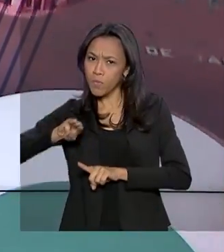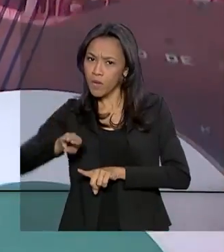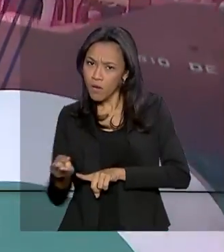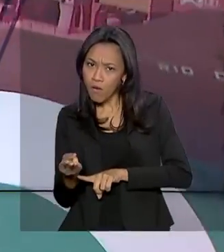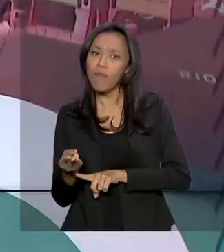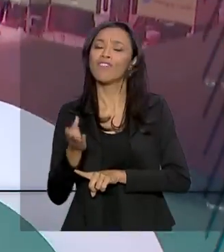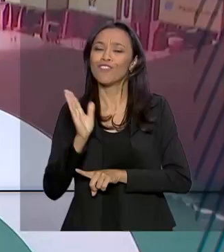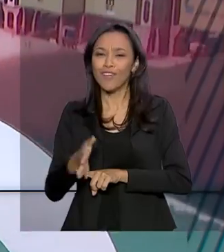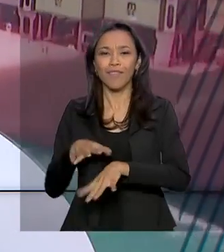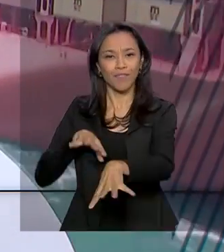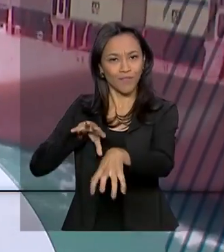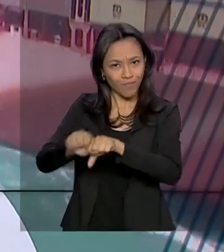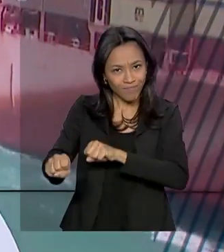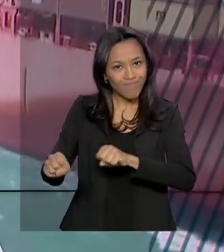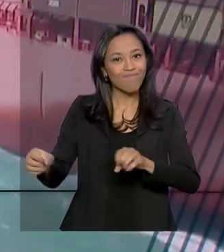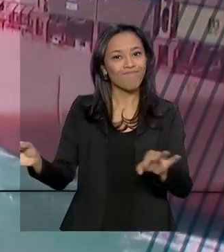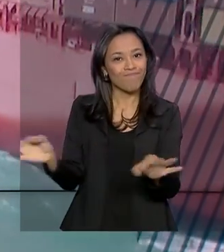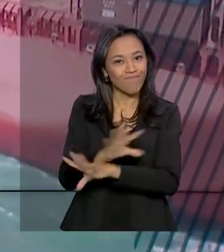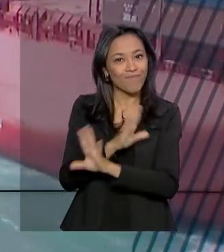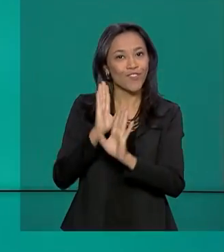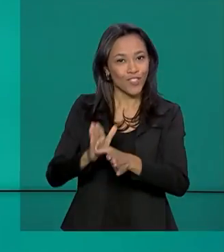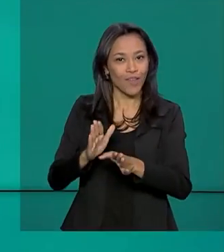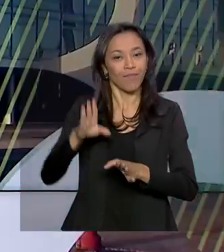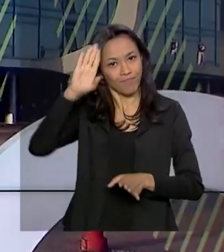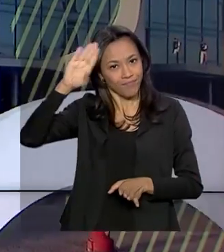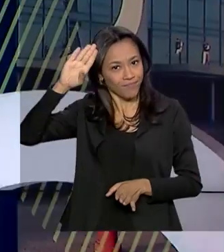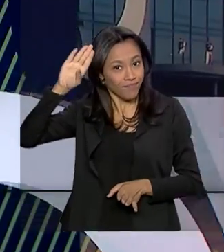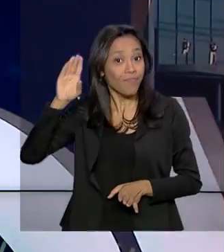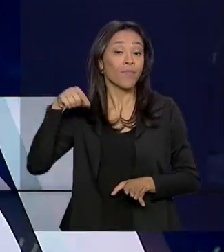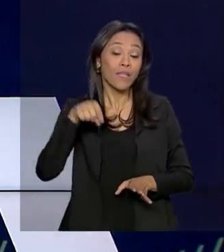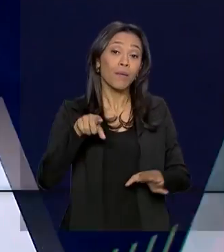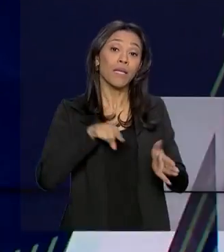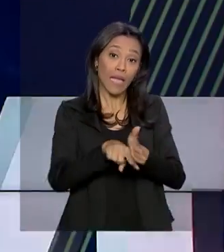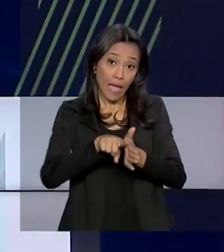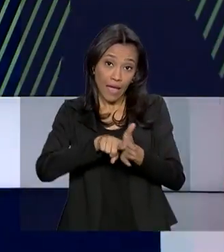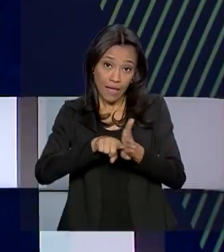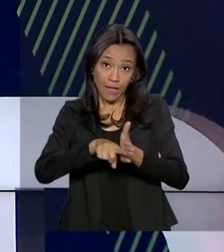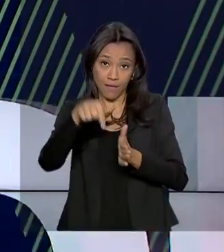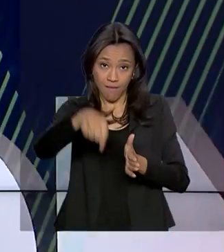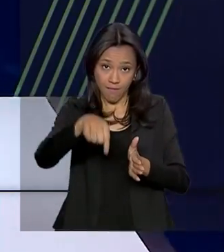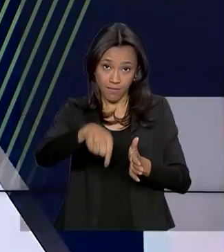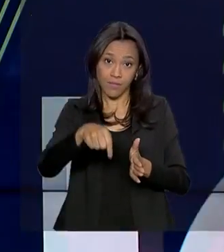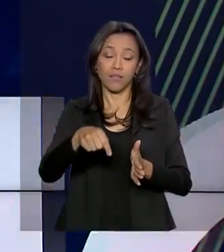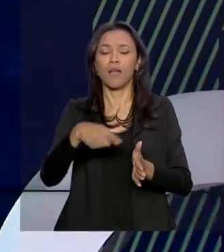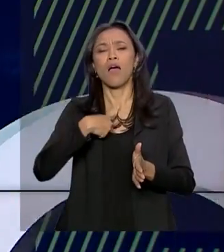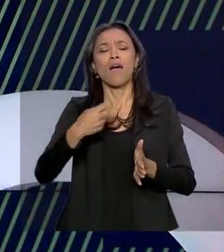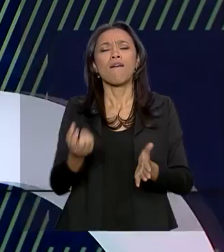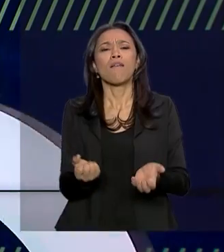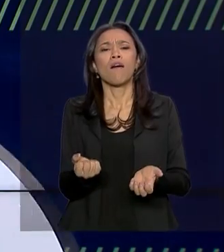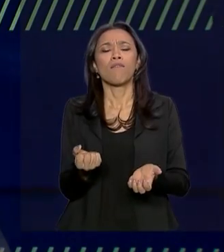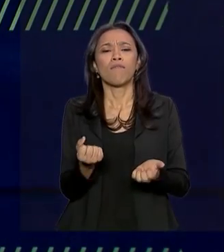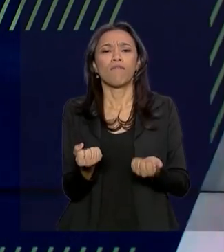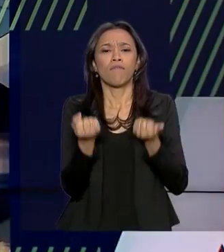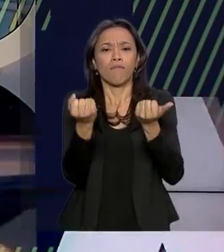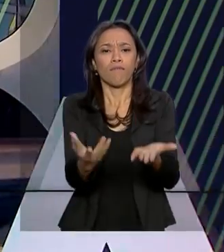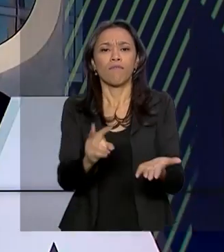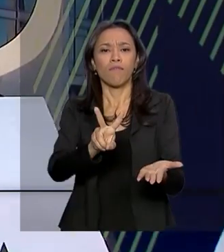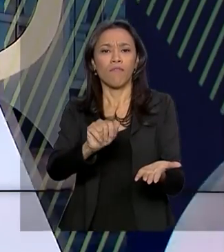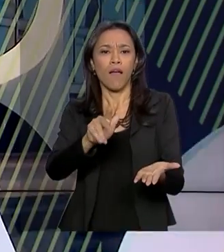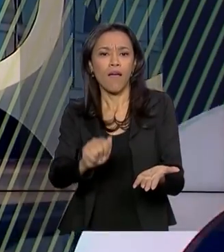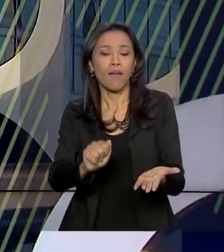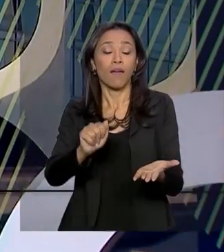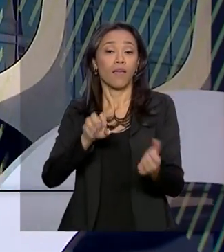concluindo a graduação. O Censo da Educação Superior também mostrou que as vagas oferecidas em cursos de graduação à